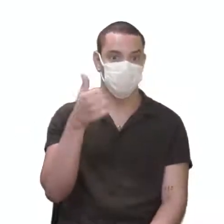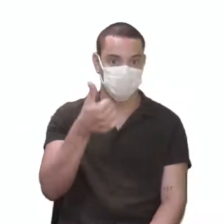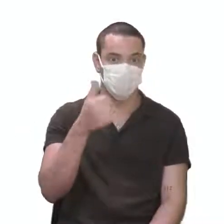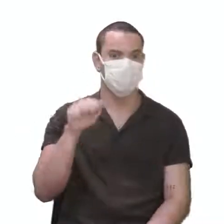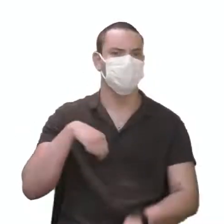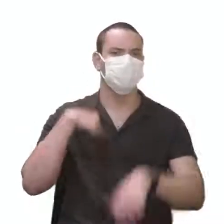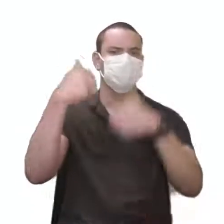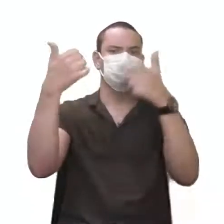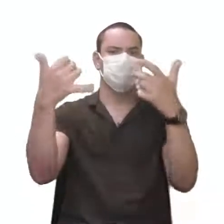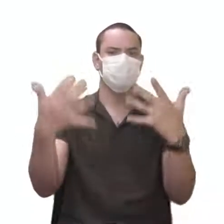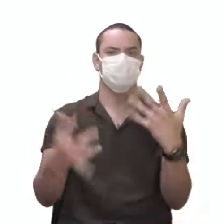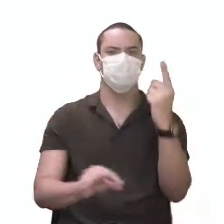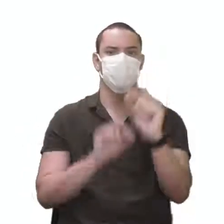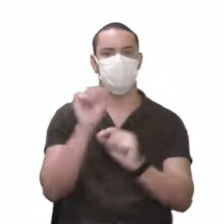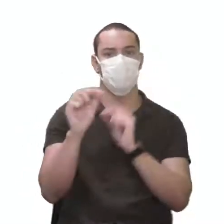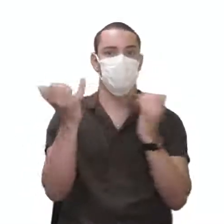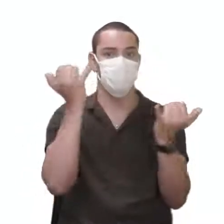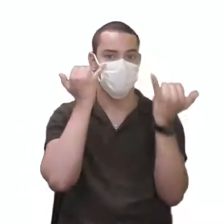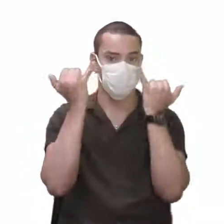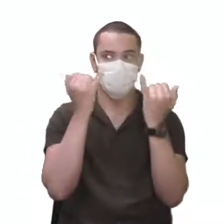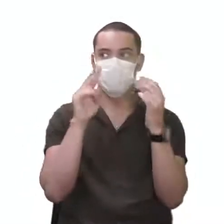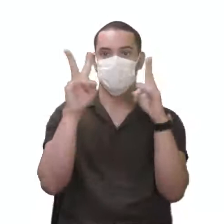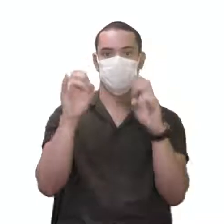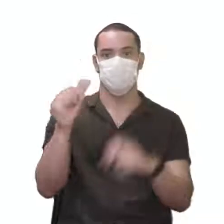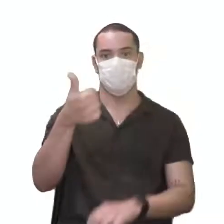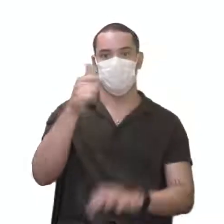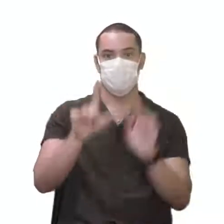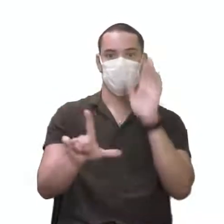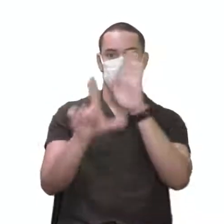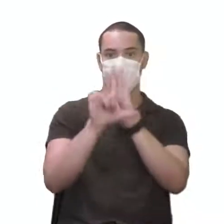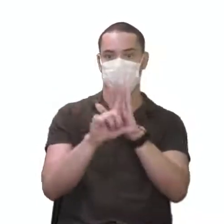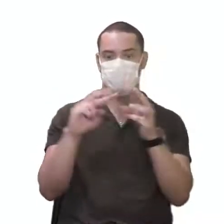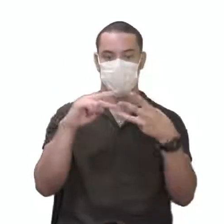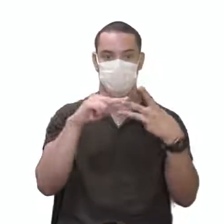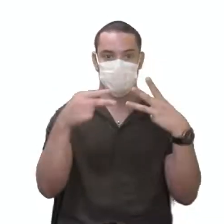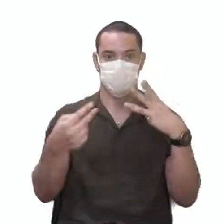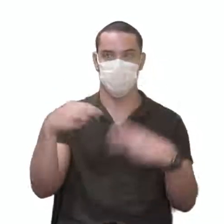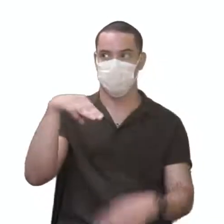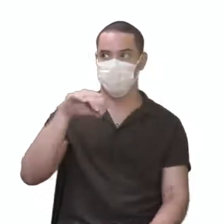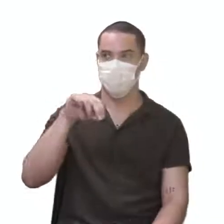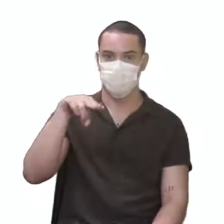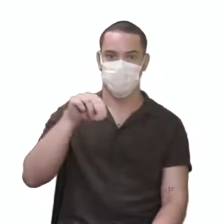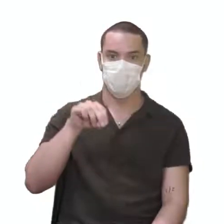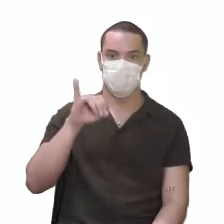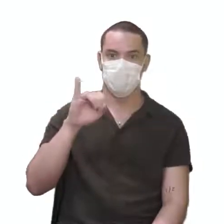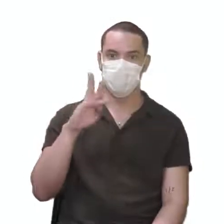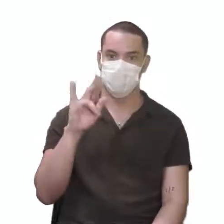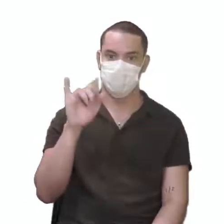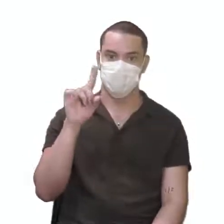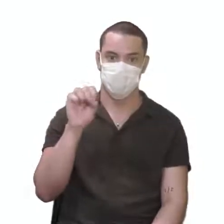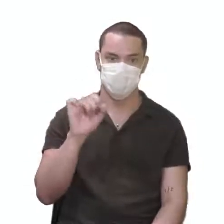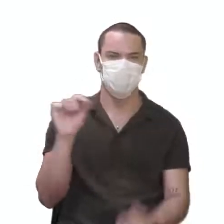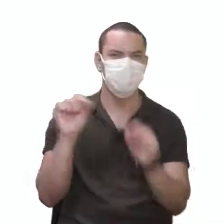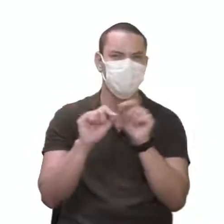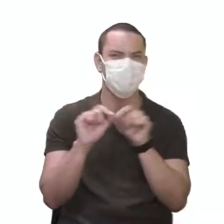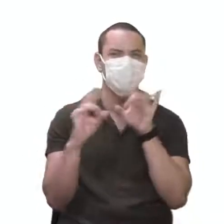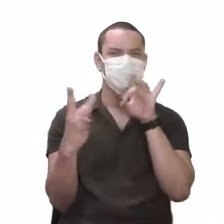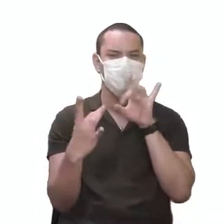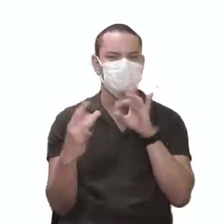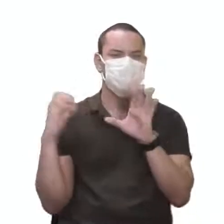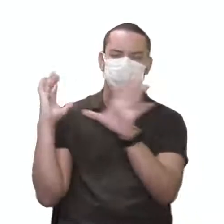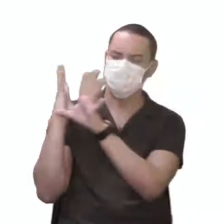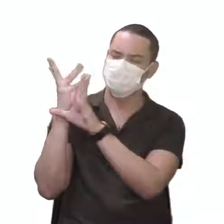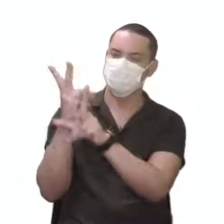que a gente trouxe as informações sobre a primeira lei mendeliana, o monohibridismo. Então, gente fez todo aquele feedback lá em